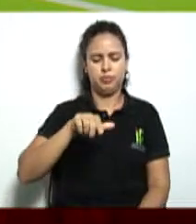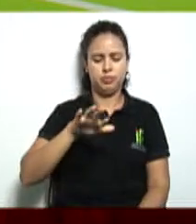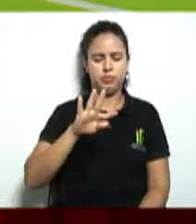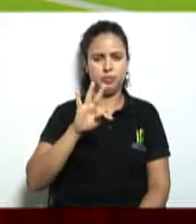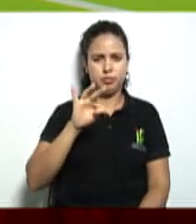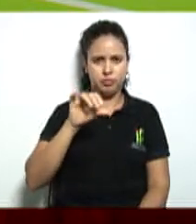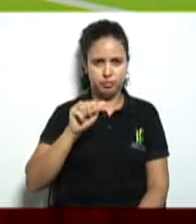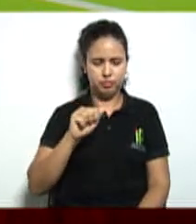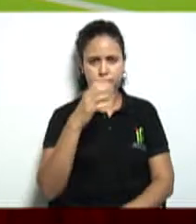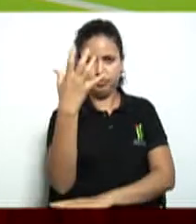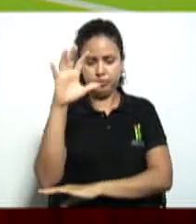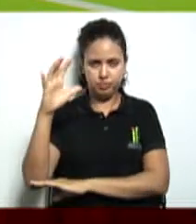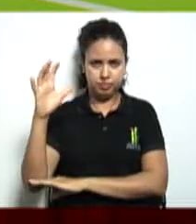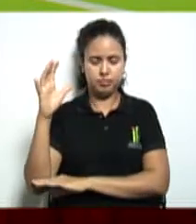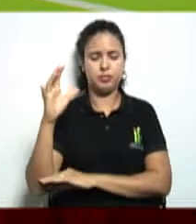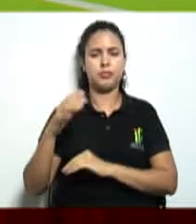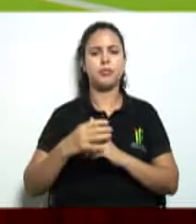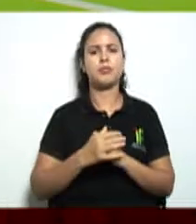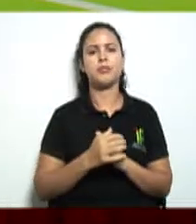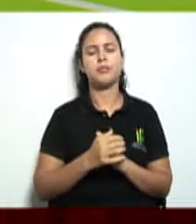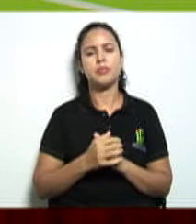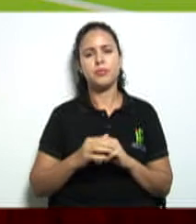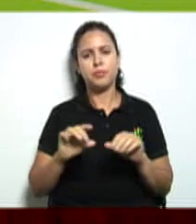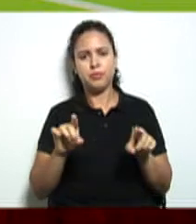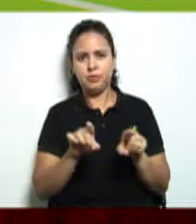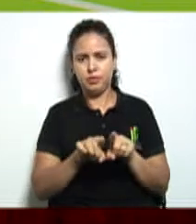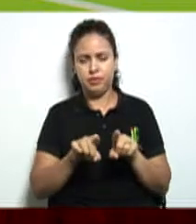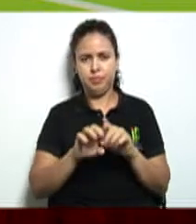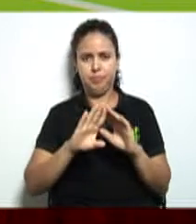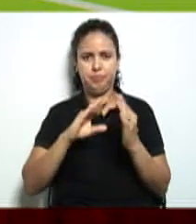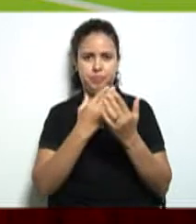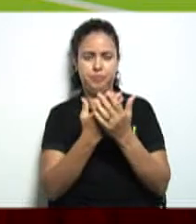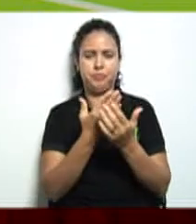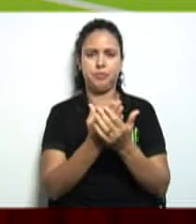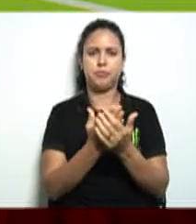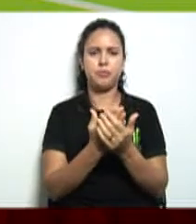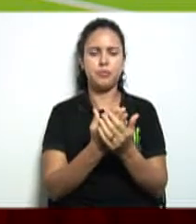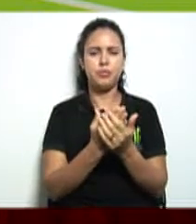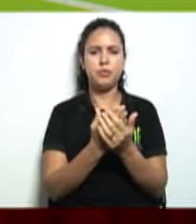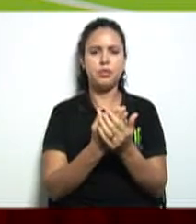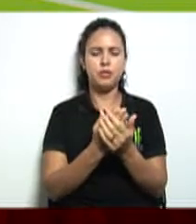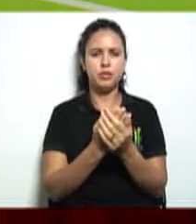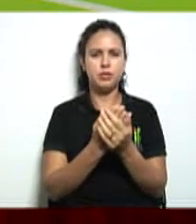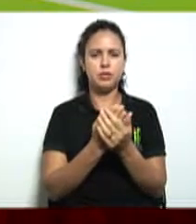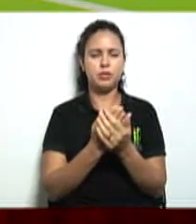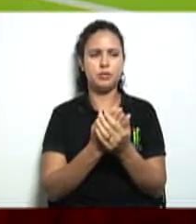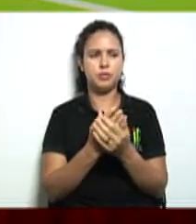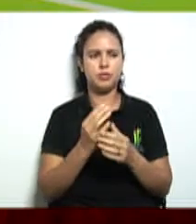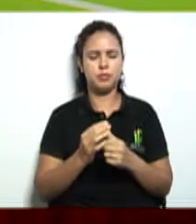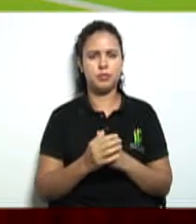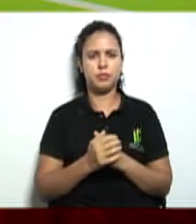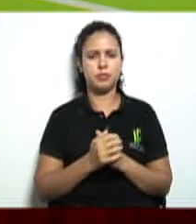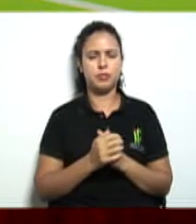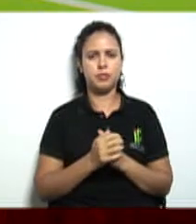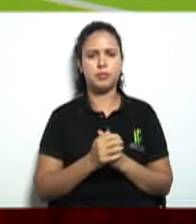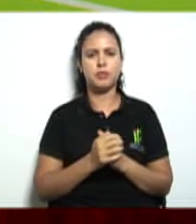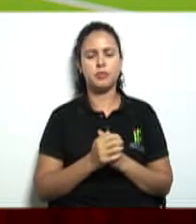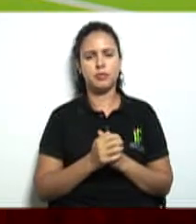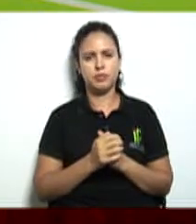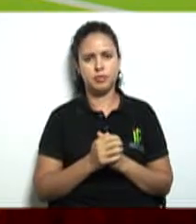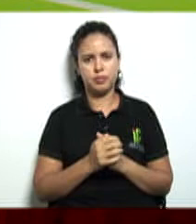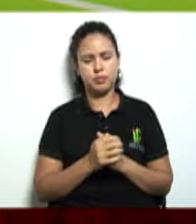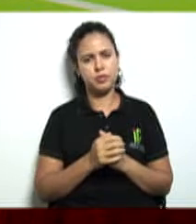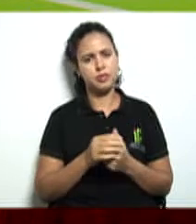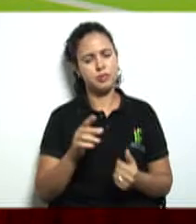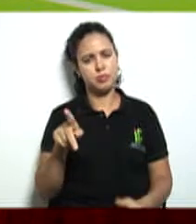mediador professor Romeu tem também a escola Boate Gerani professor